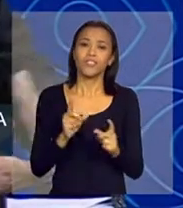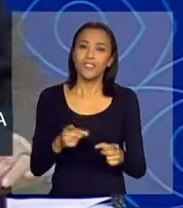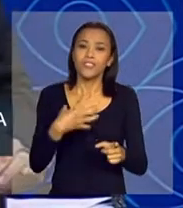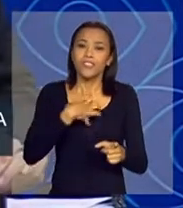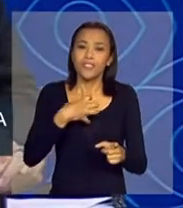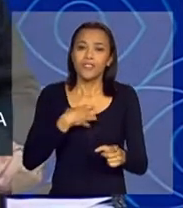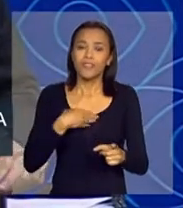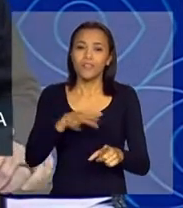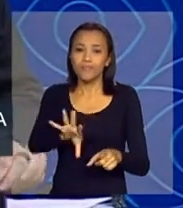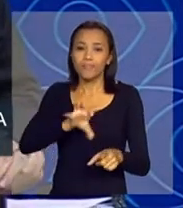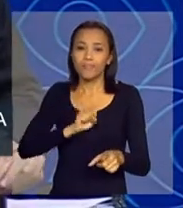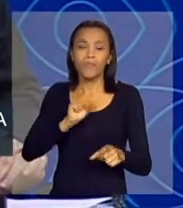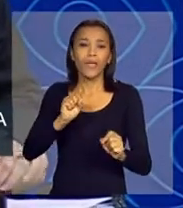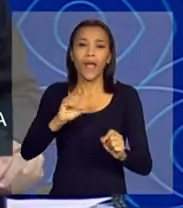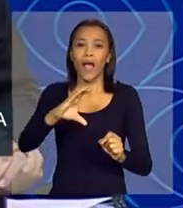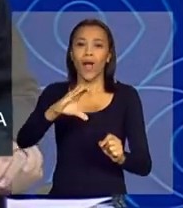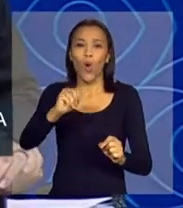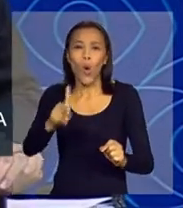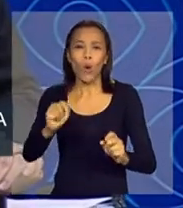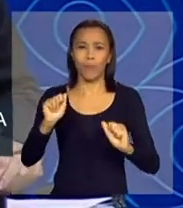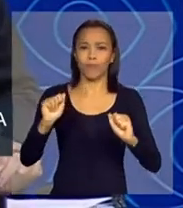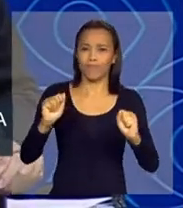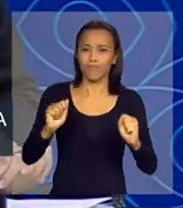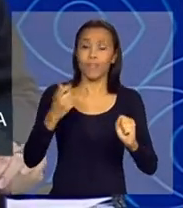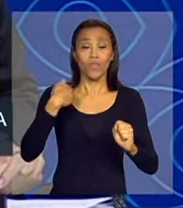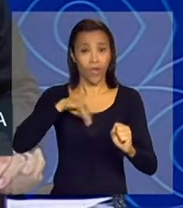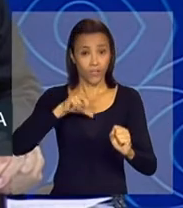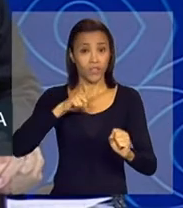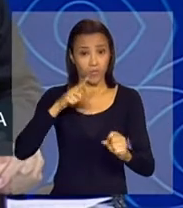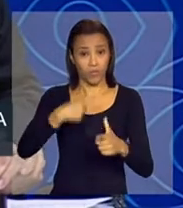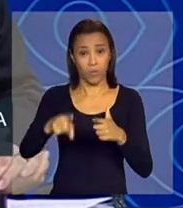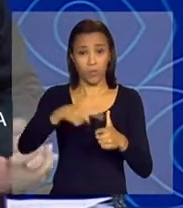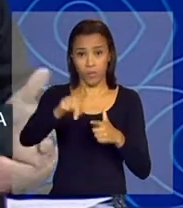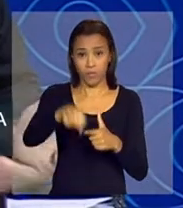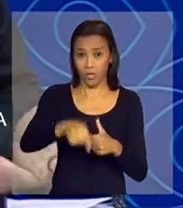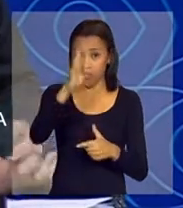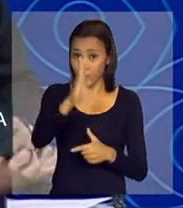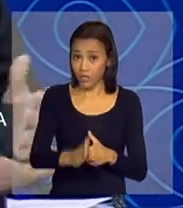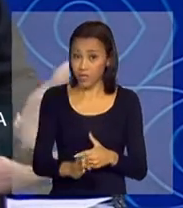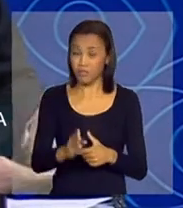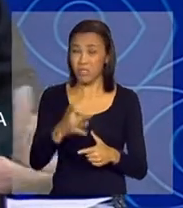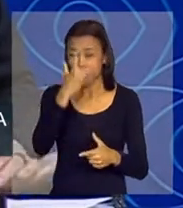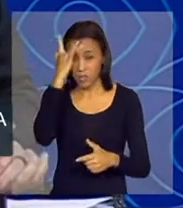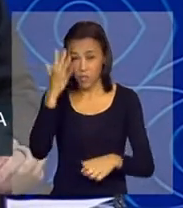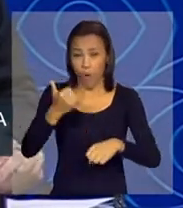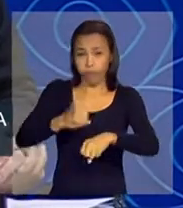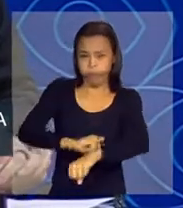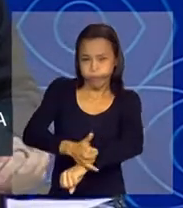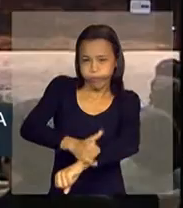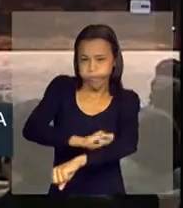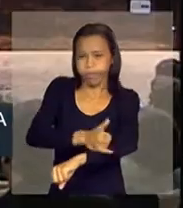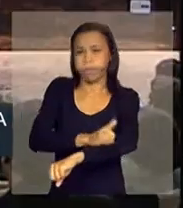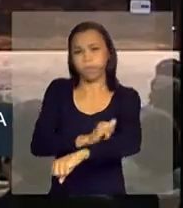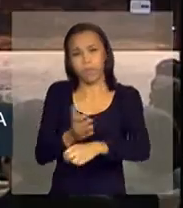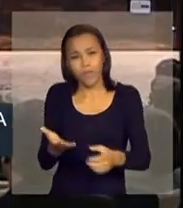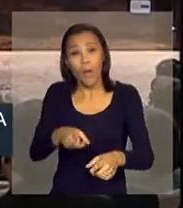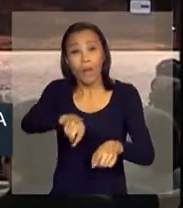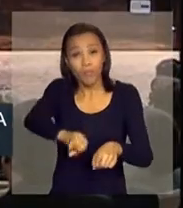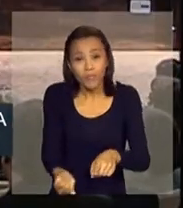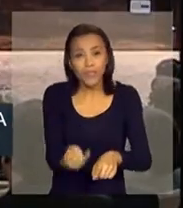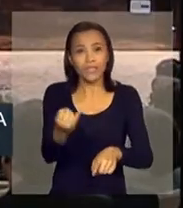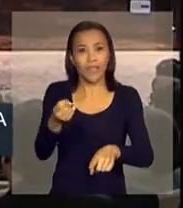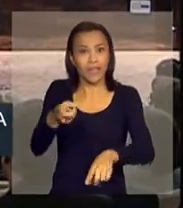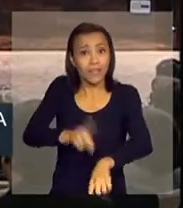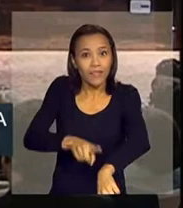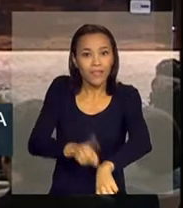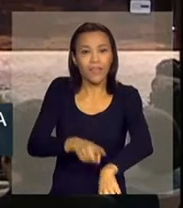no clima da Copa, estimulando. Nós temos um grave problema no Brasil de sobrepeso, de obesidade, então é um momento propício da